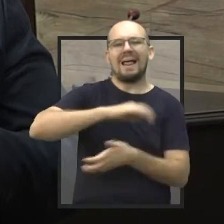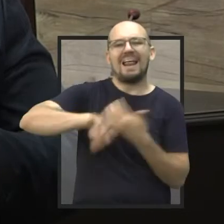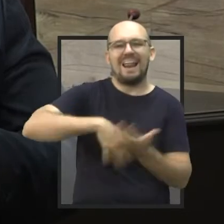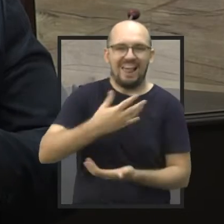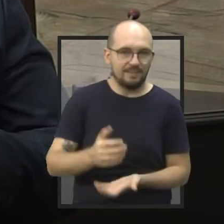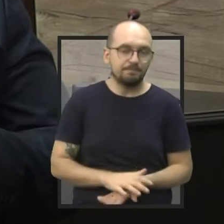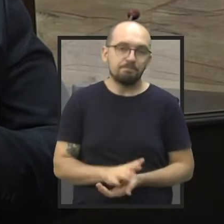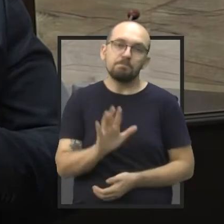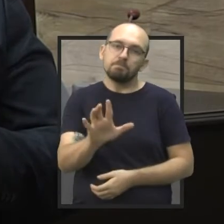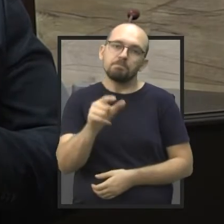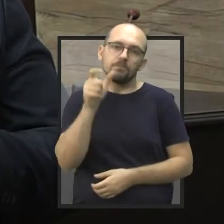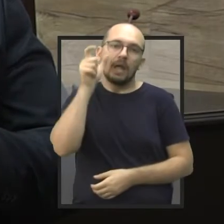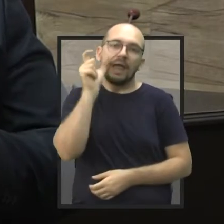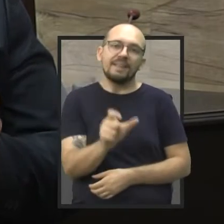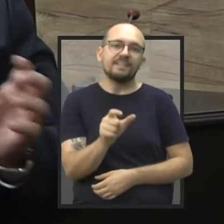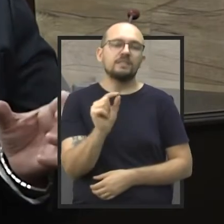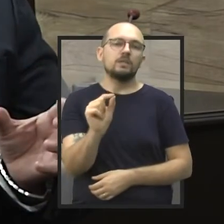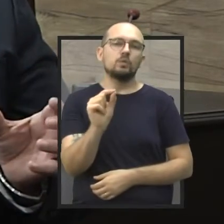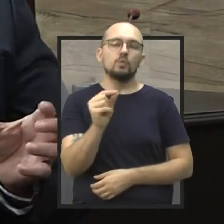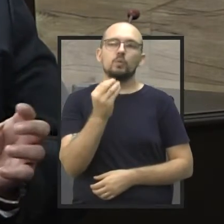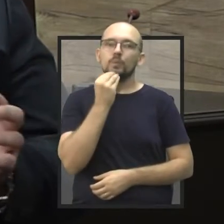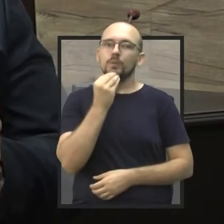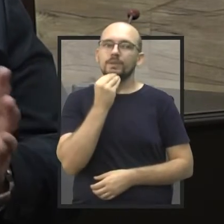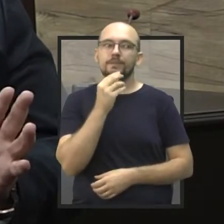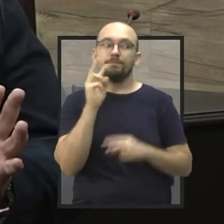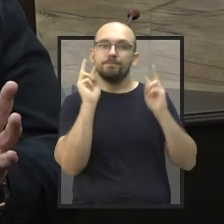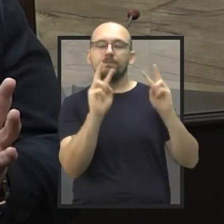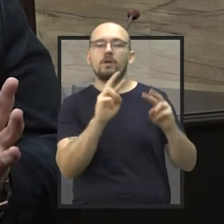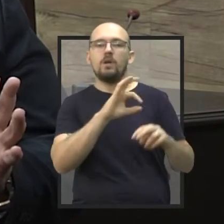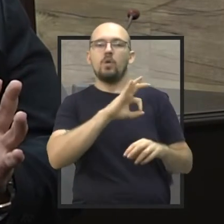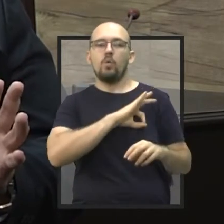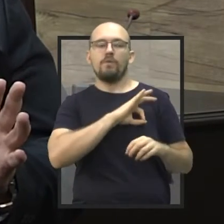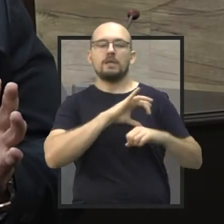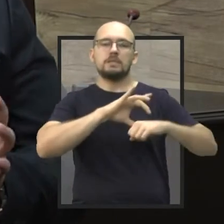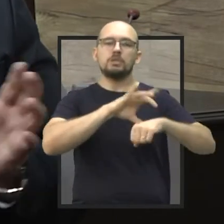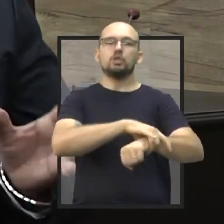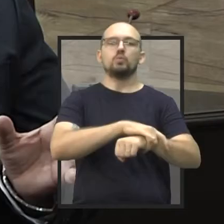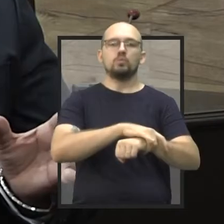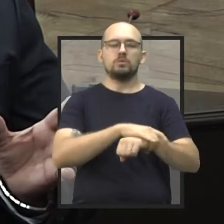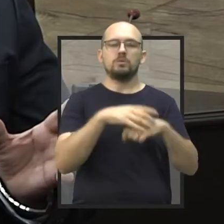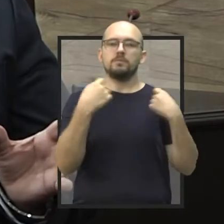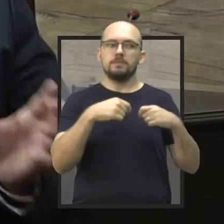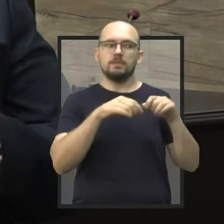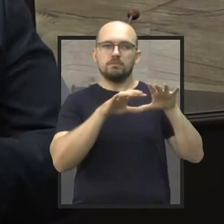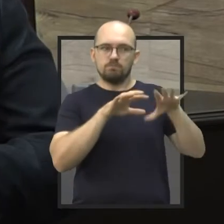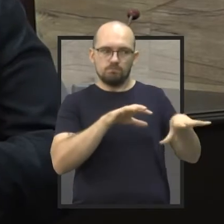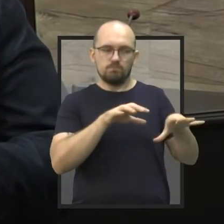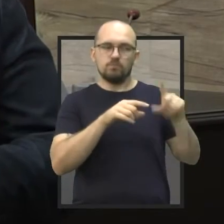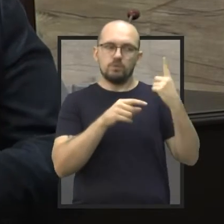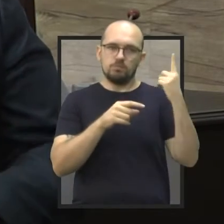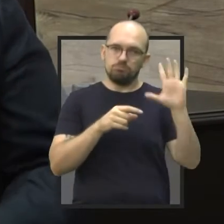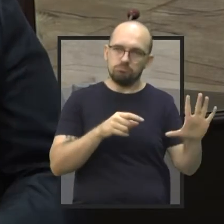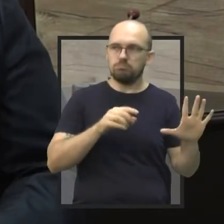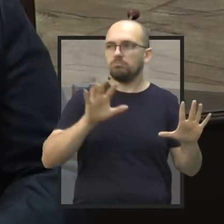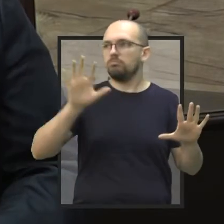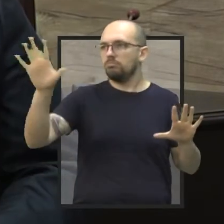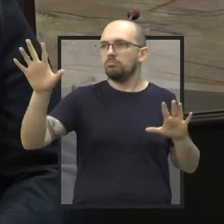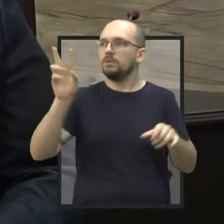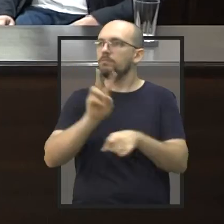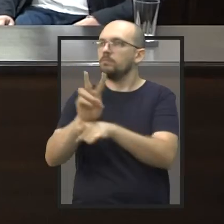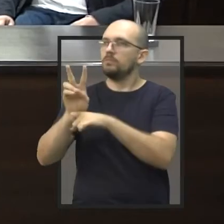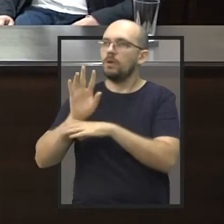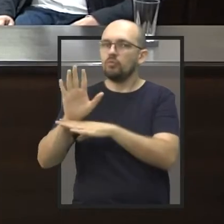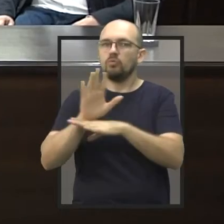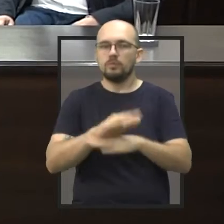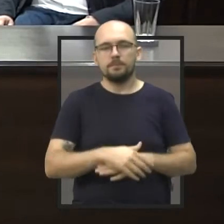fazer essa divisão para o pessoal ver que a rodoviária não ficou desguarnecida. Então, manter o pessoal lá e, mesmo assim, ajudar na fiscalização também.